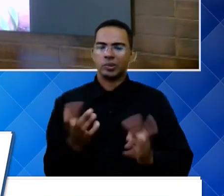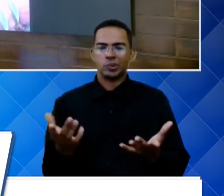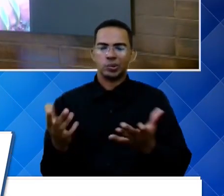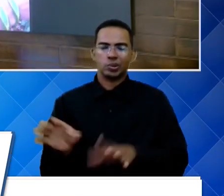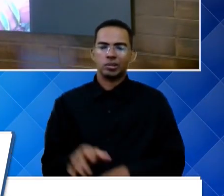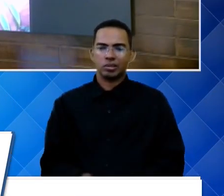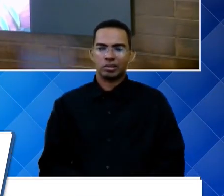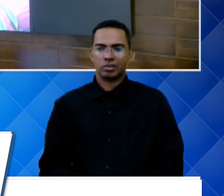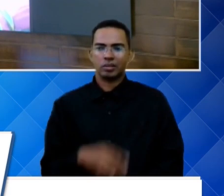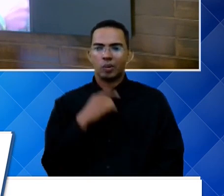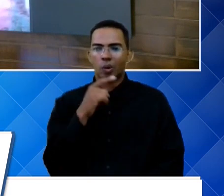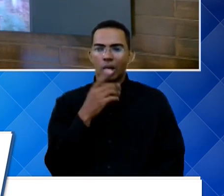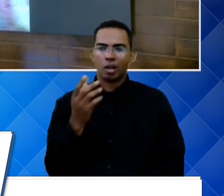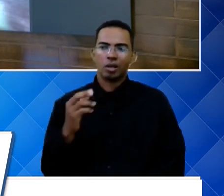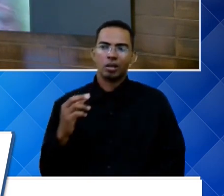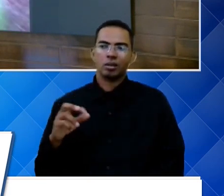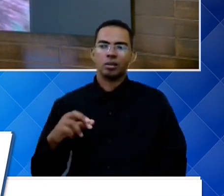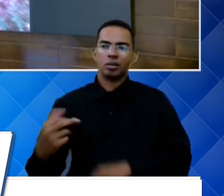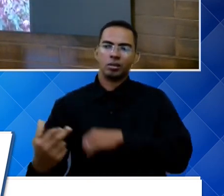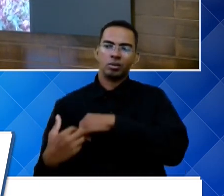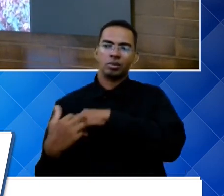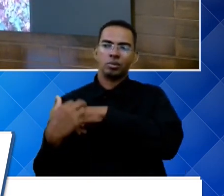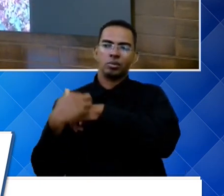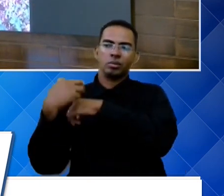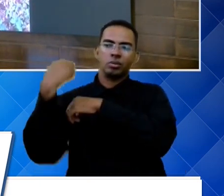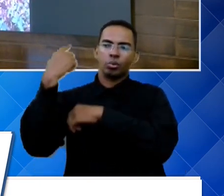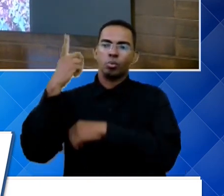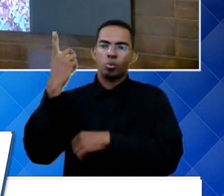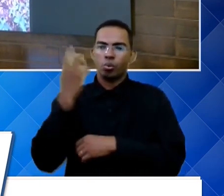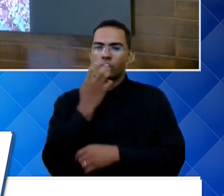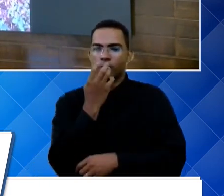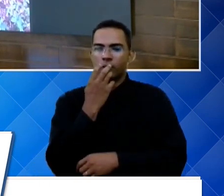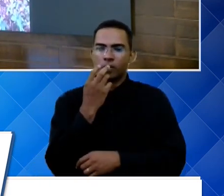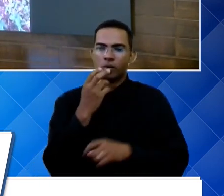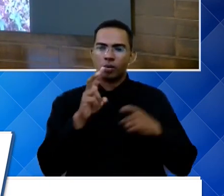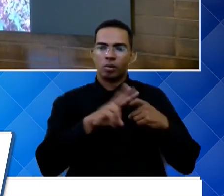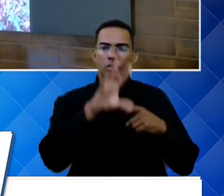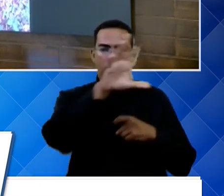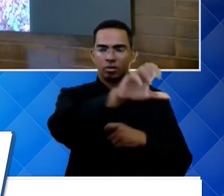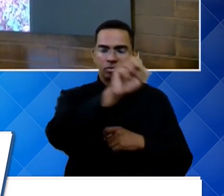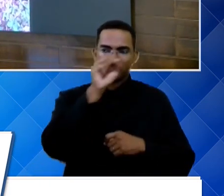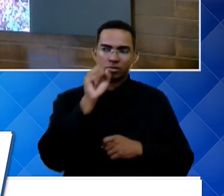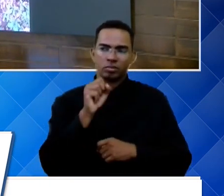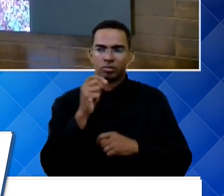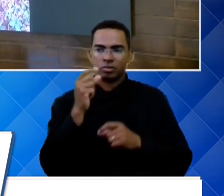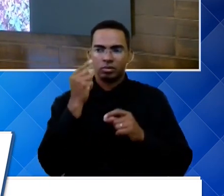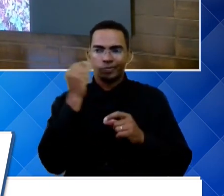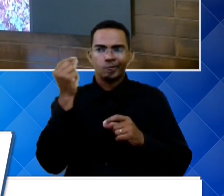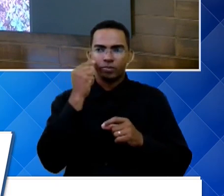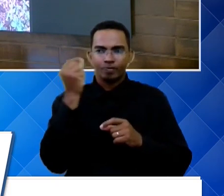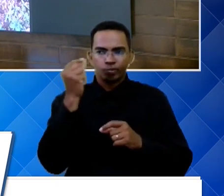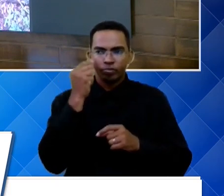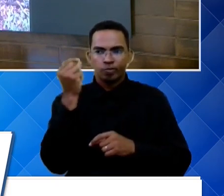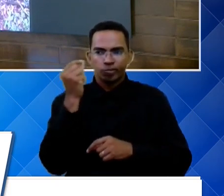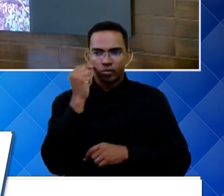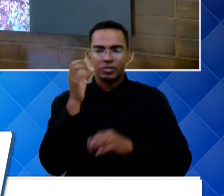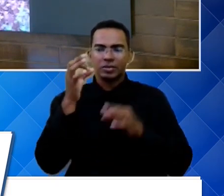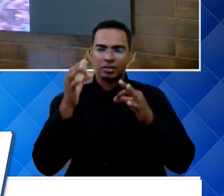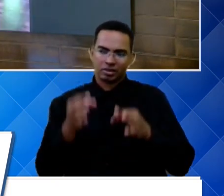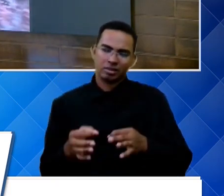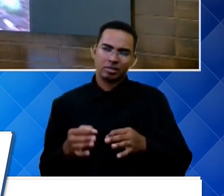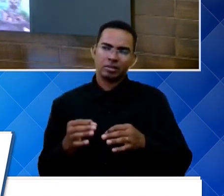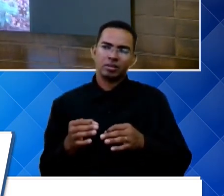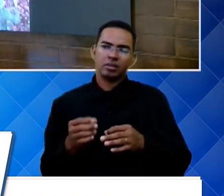Olha lá, agora ele está subindo de volta, ó. O outro está aqui, ó. O vetimóvel tirou o espinho desse daqui. Tudo certinho, fez